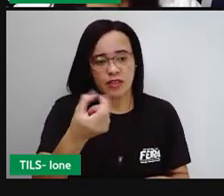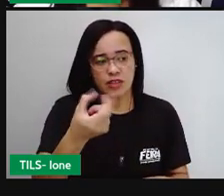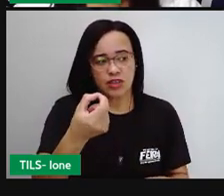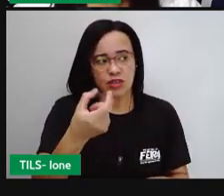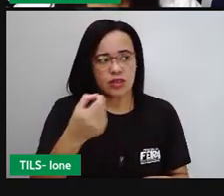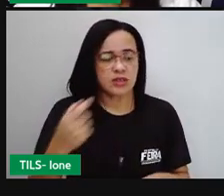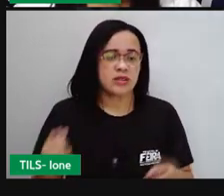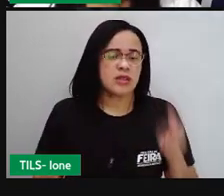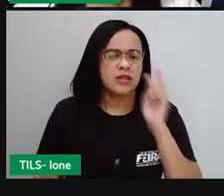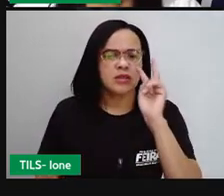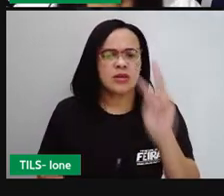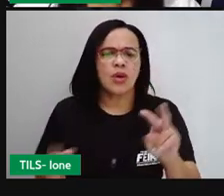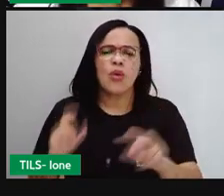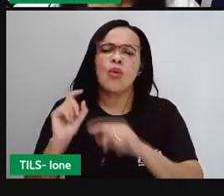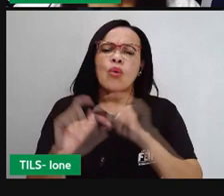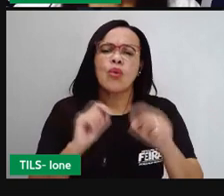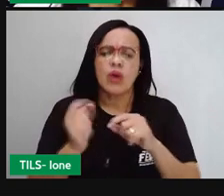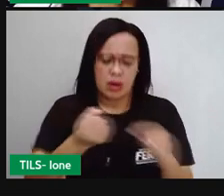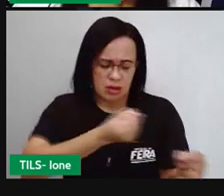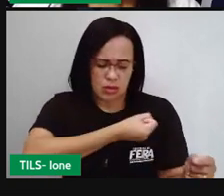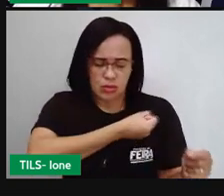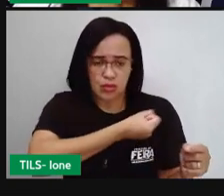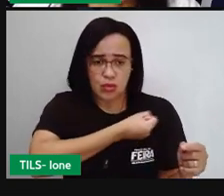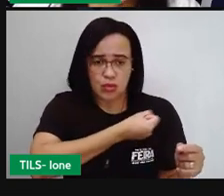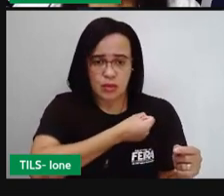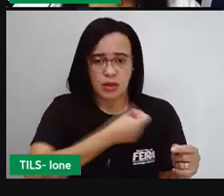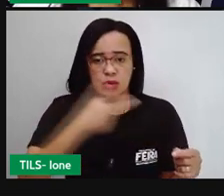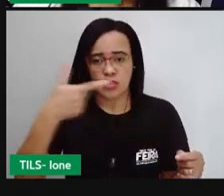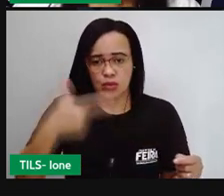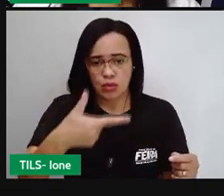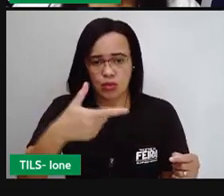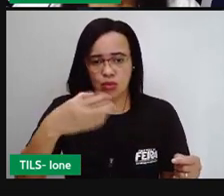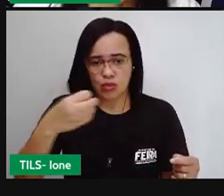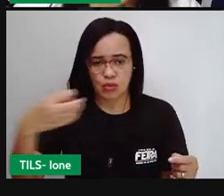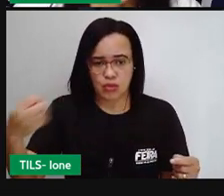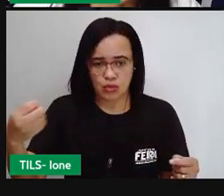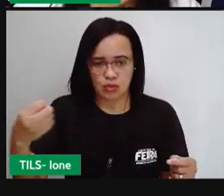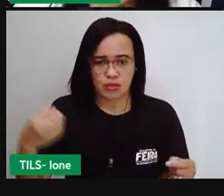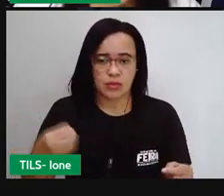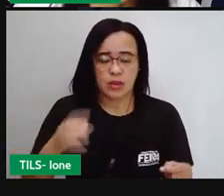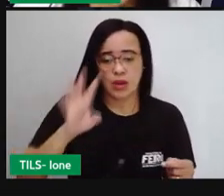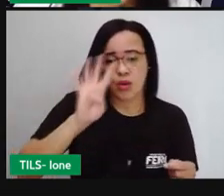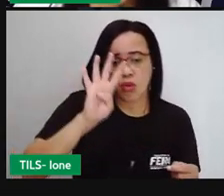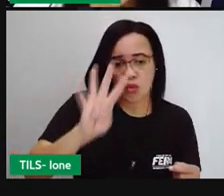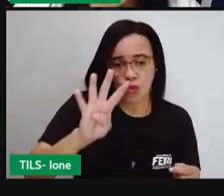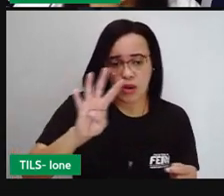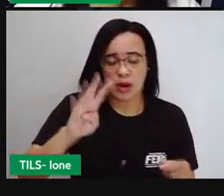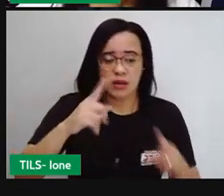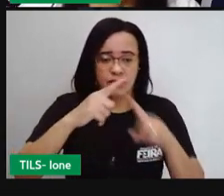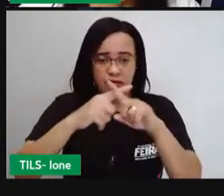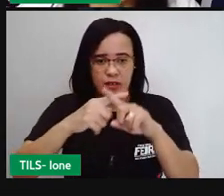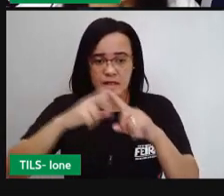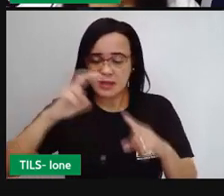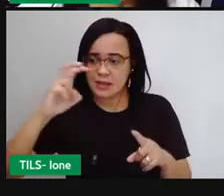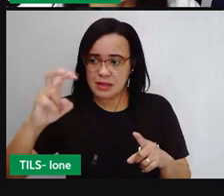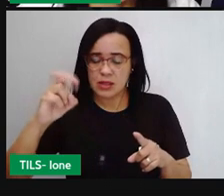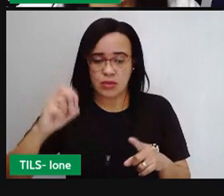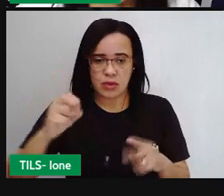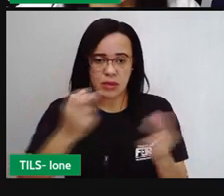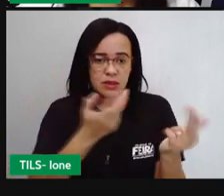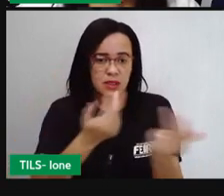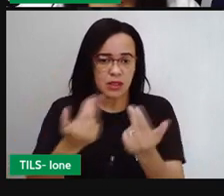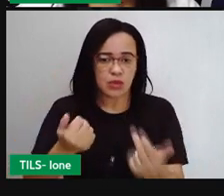formação do número aqui, 200. Então, 4 vezes 50 é igual a 200.